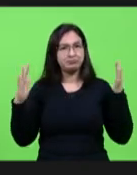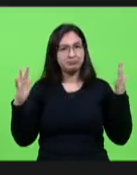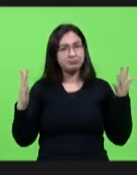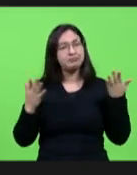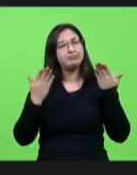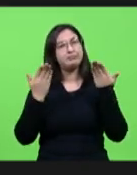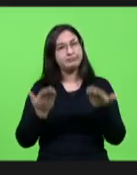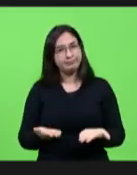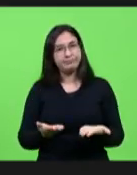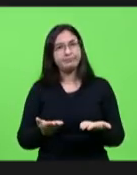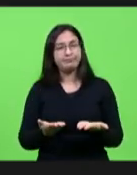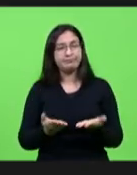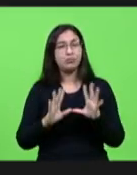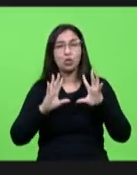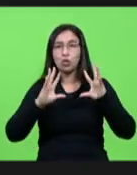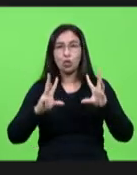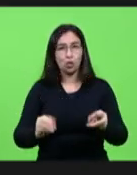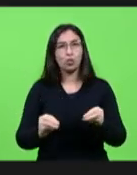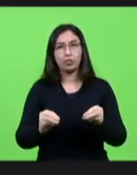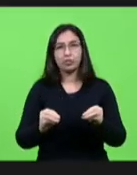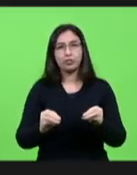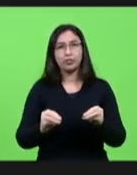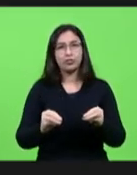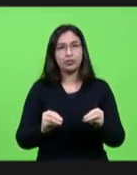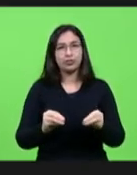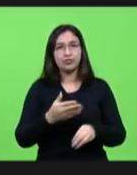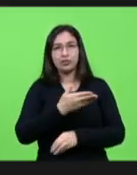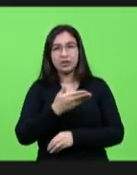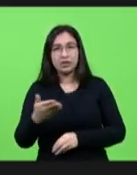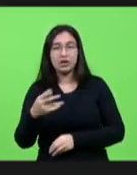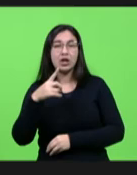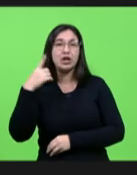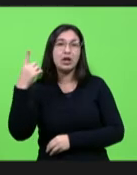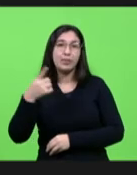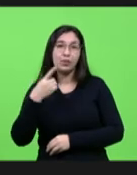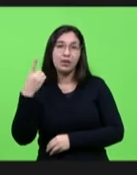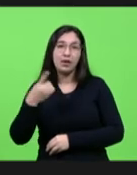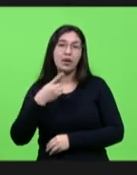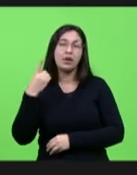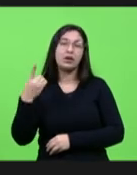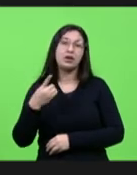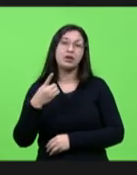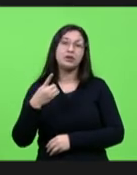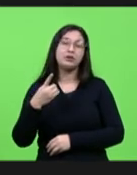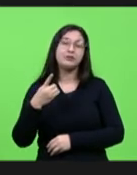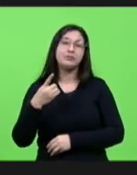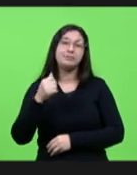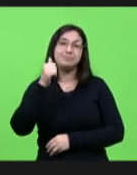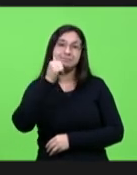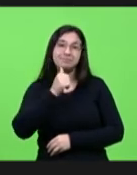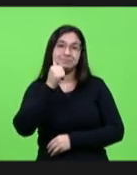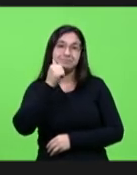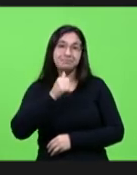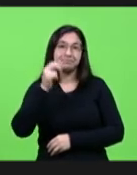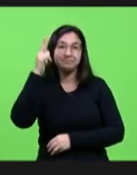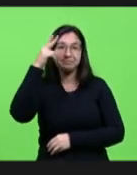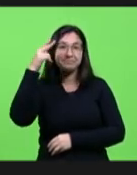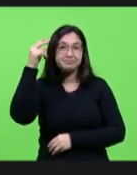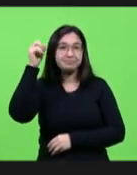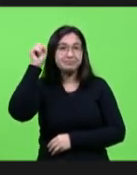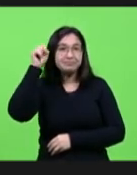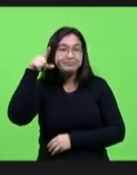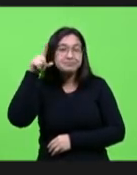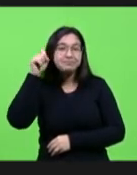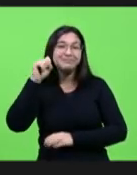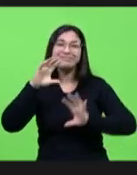todos os deputados a deputada Luciana a todos